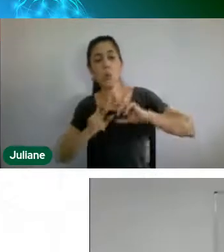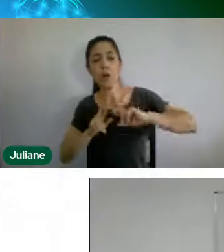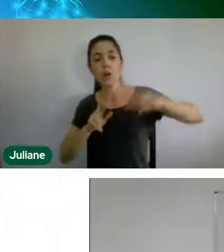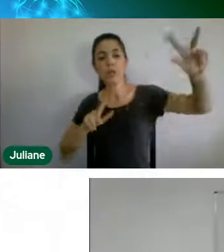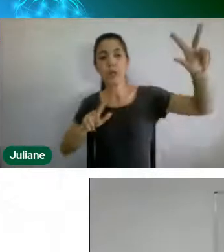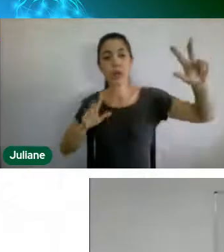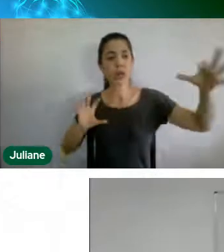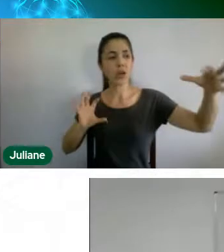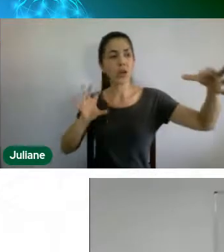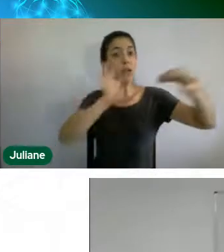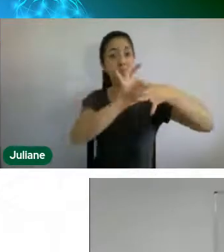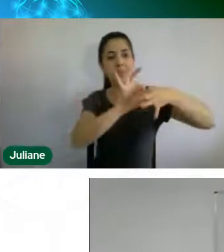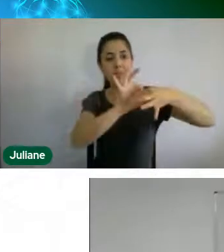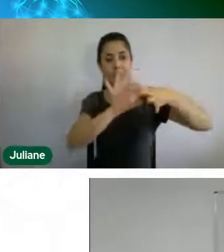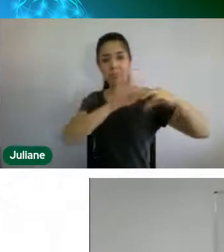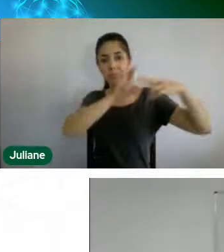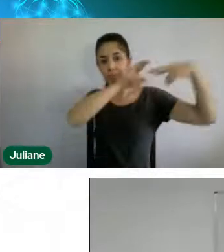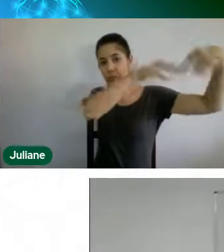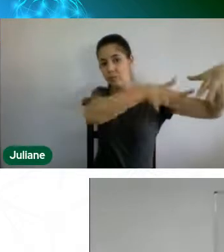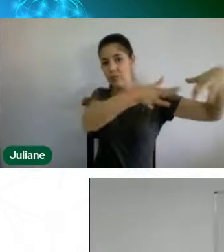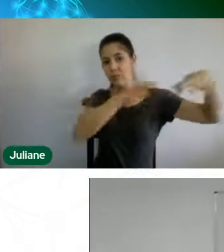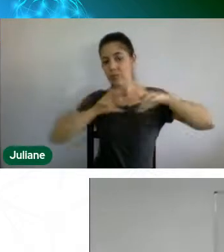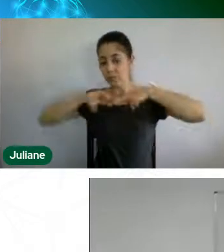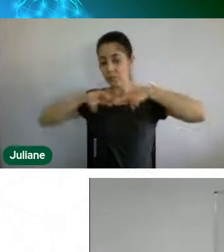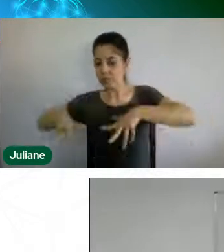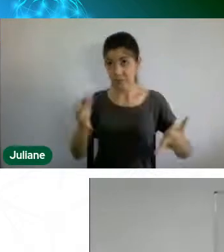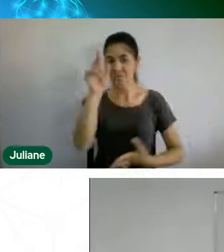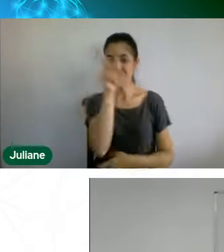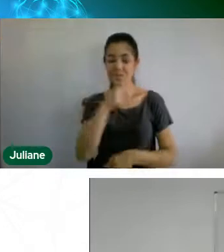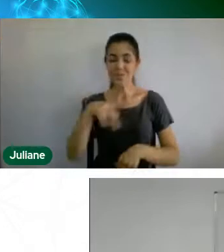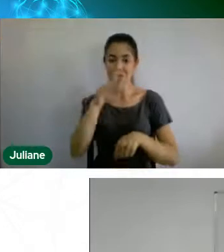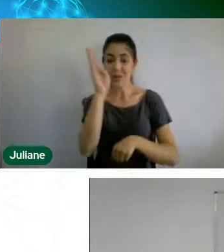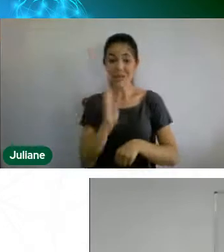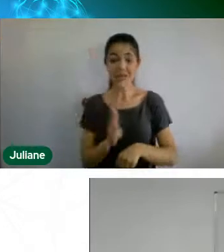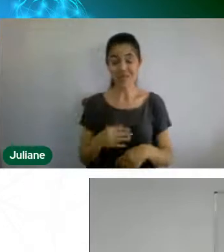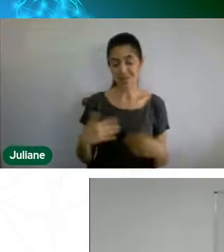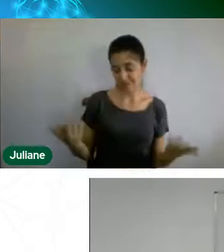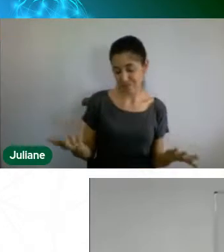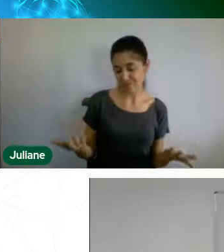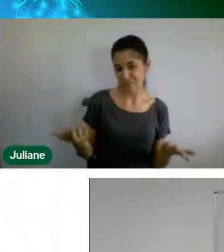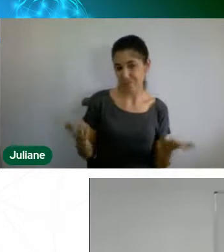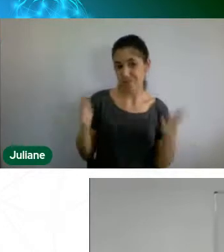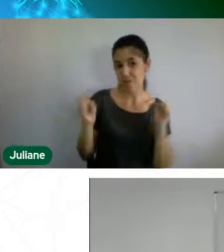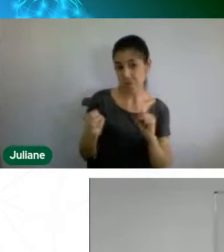também poderão vir se juntar à rede de oralcárias.